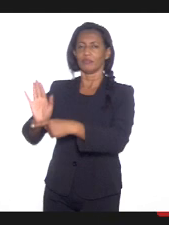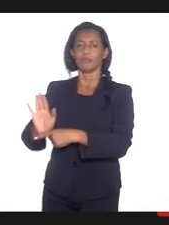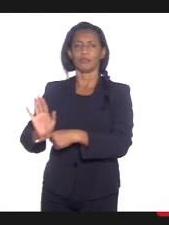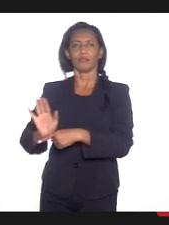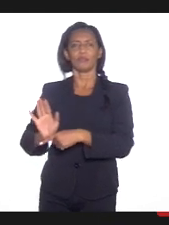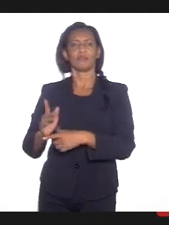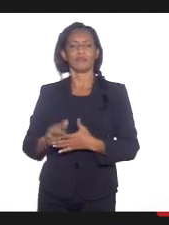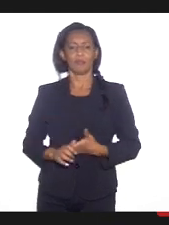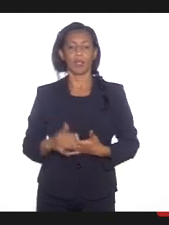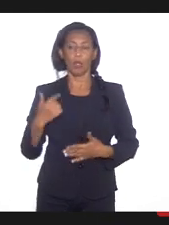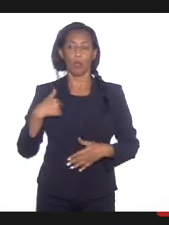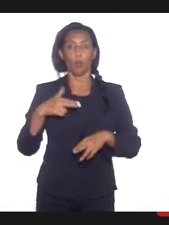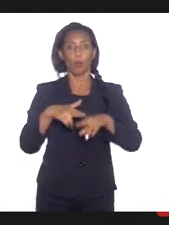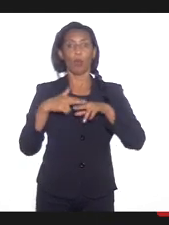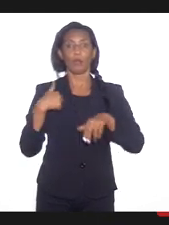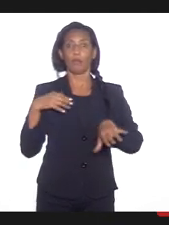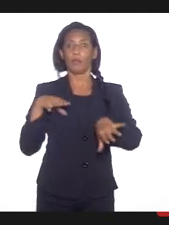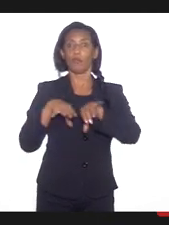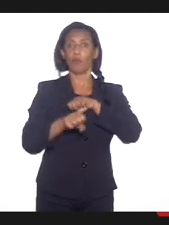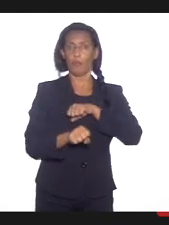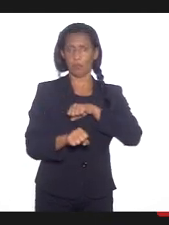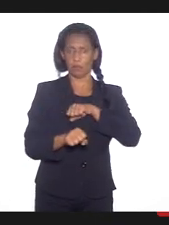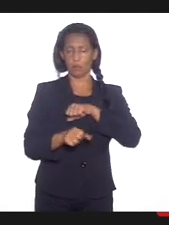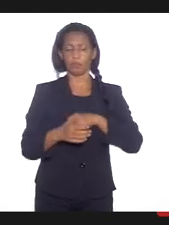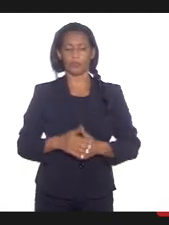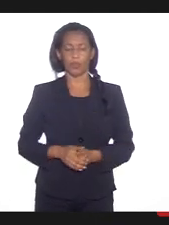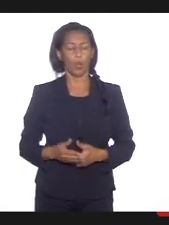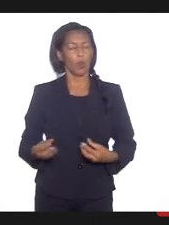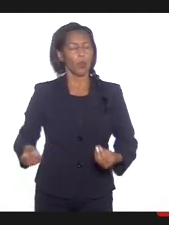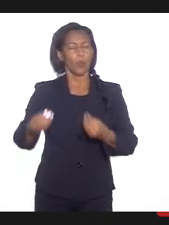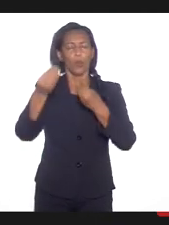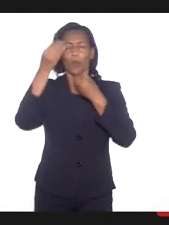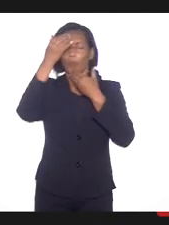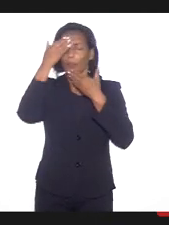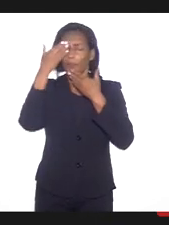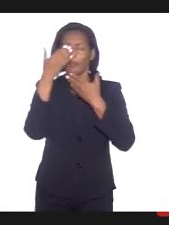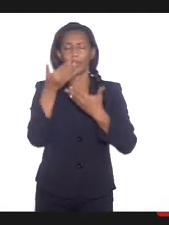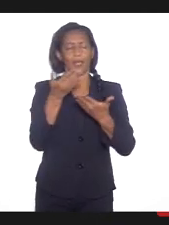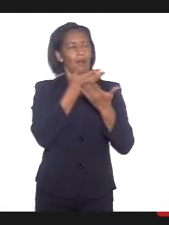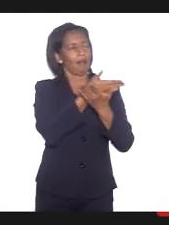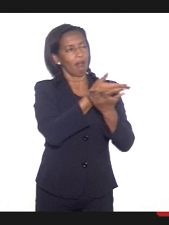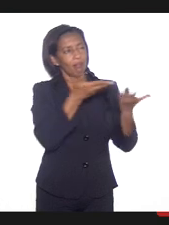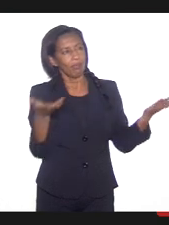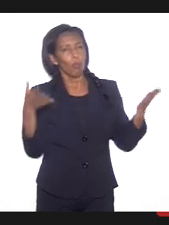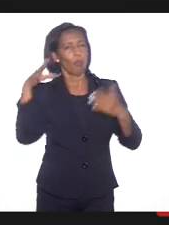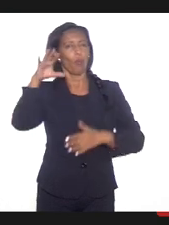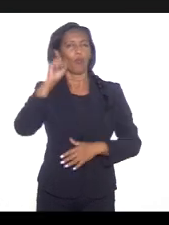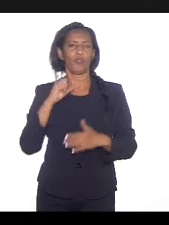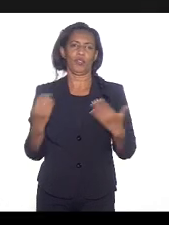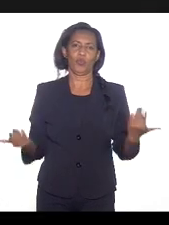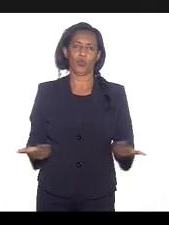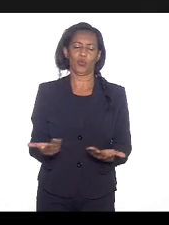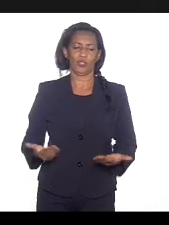legais por conta da minha formação jurídica também. Muito obrigado a todos por nos ouvirem no dia de hoje.